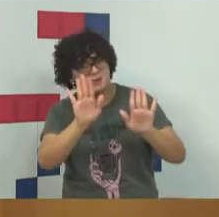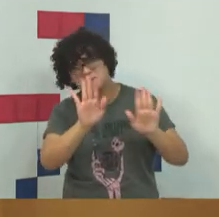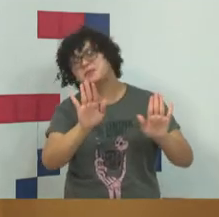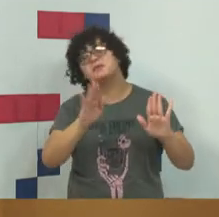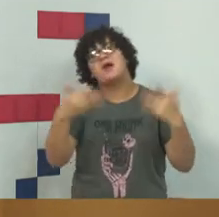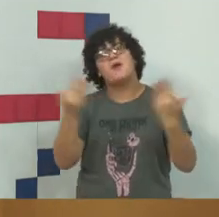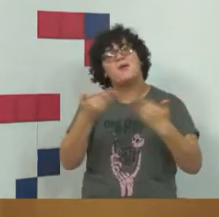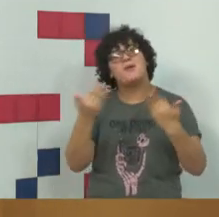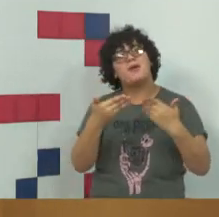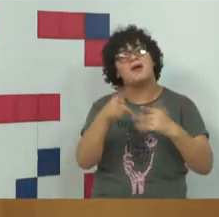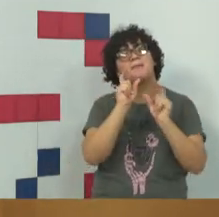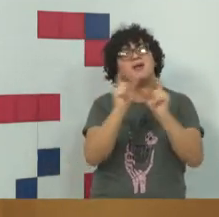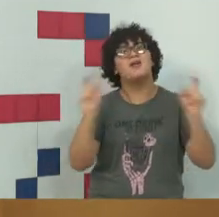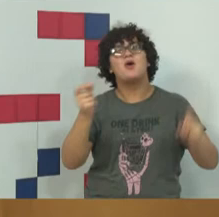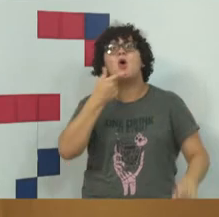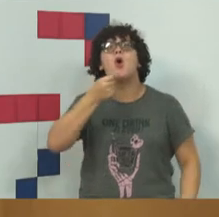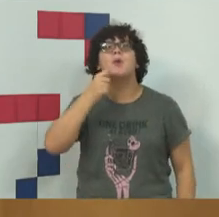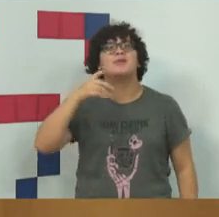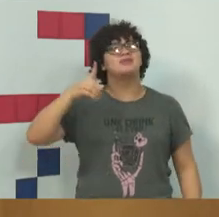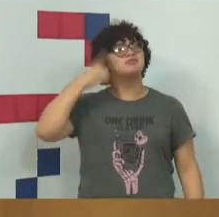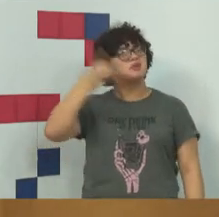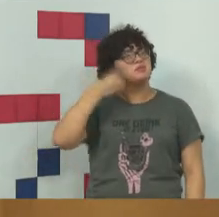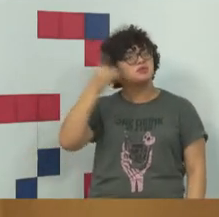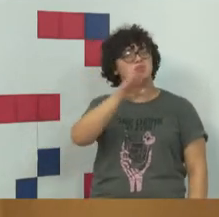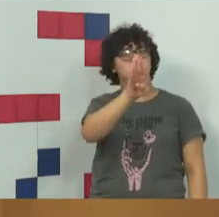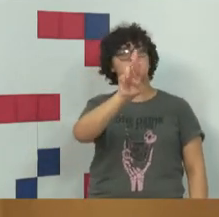palavra aqui para o deputado Bruno Ganem.